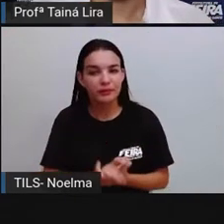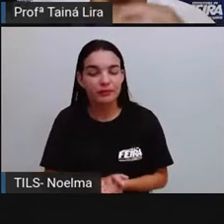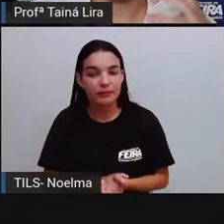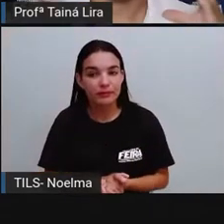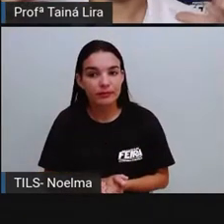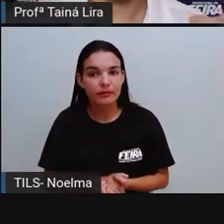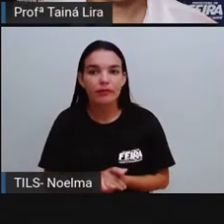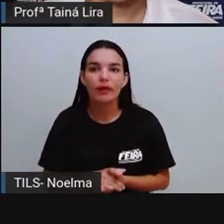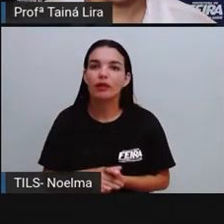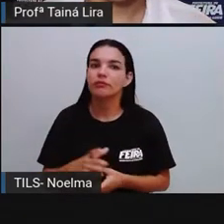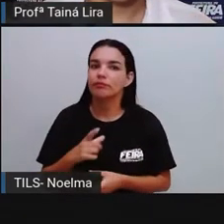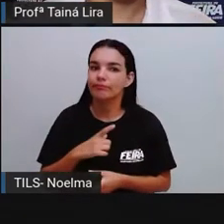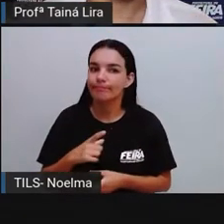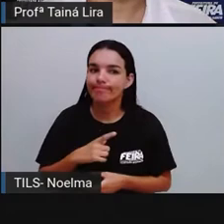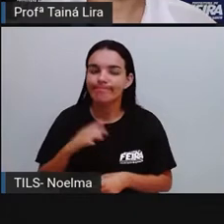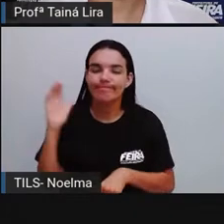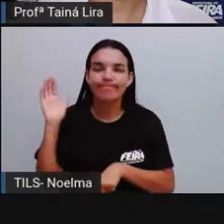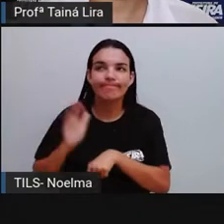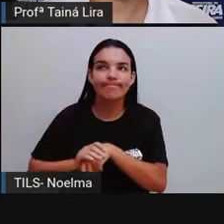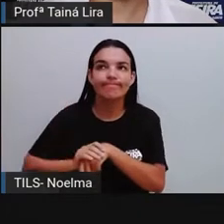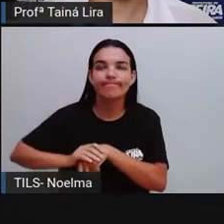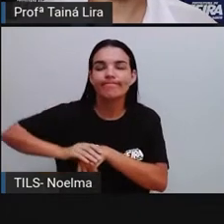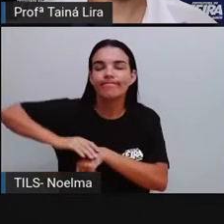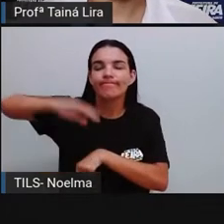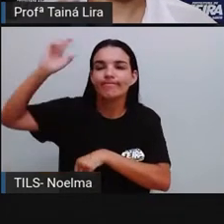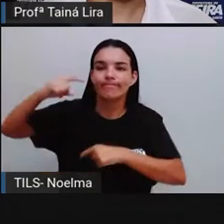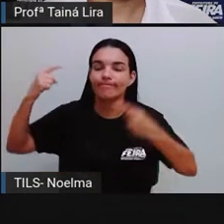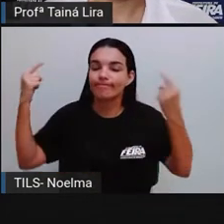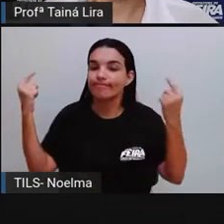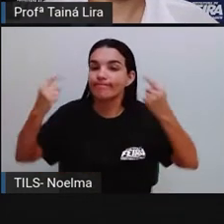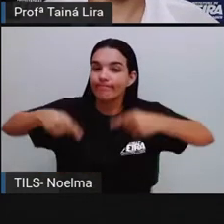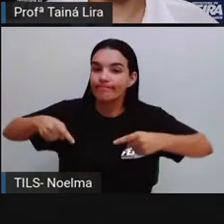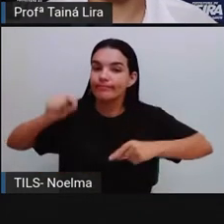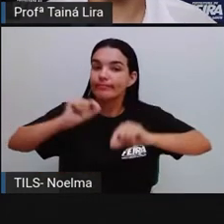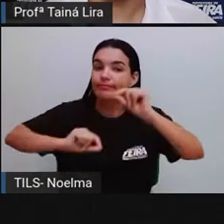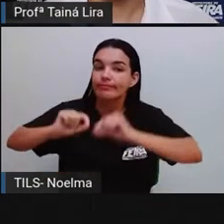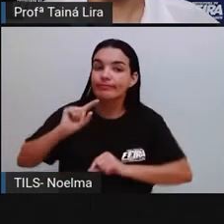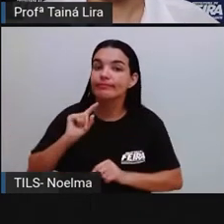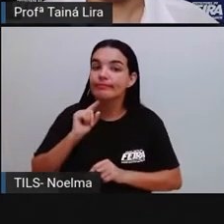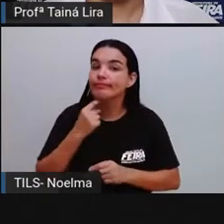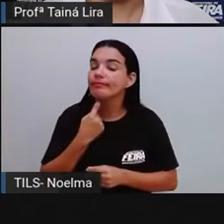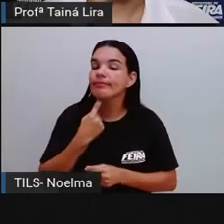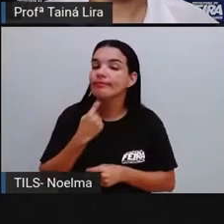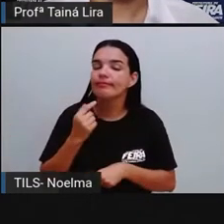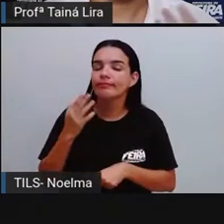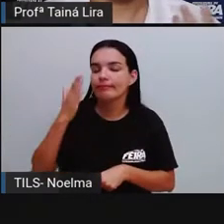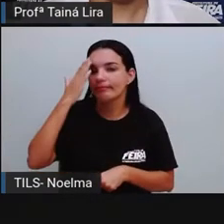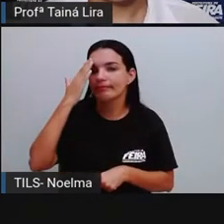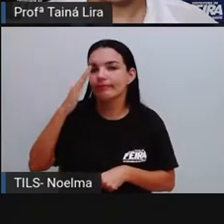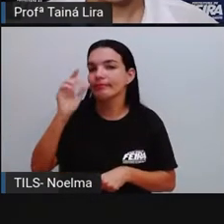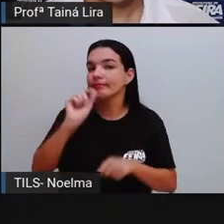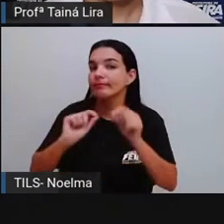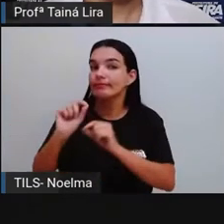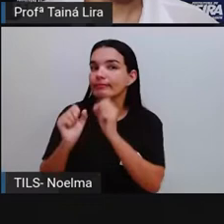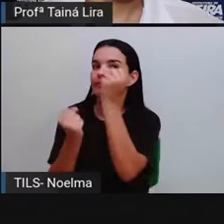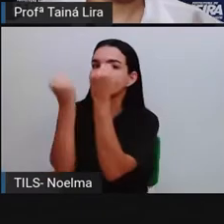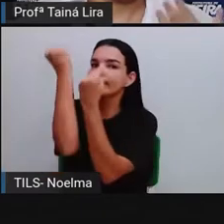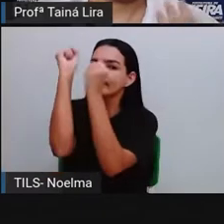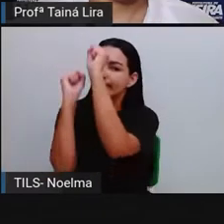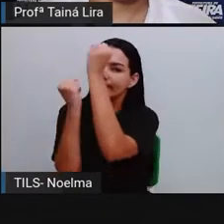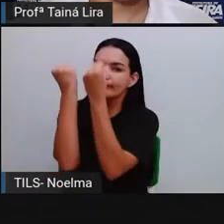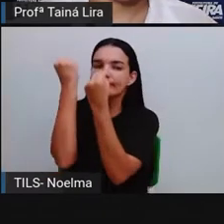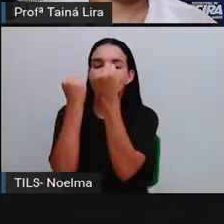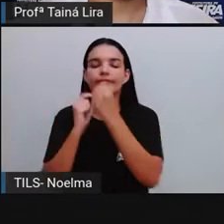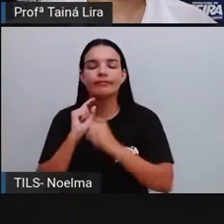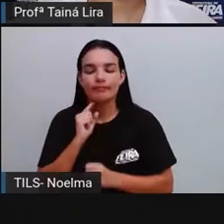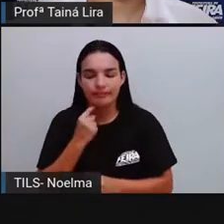um dos maiores desafios é quando a gente fala aí principalmente do lixo industrial, porque nós já